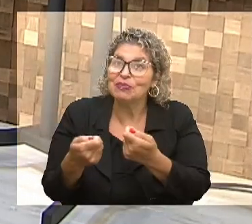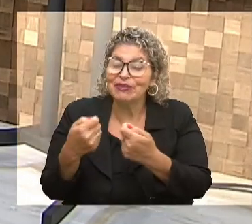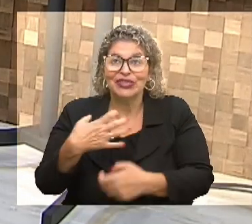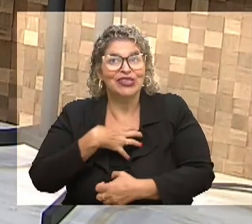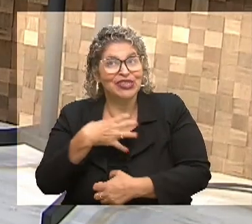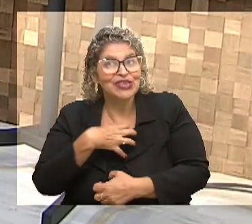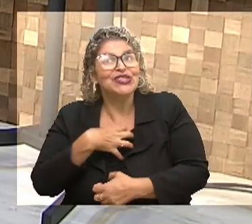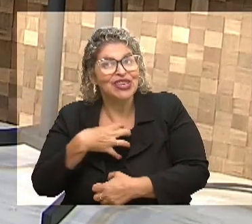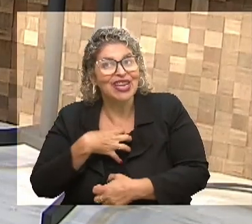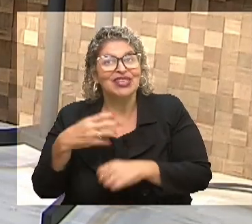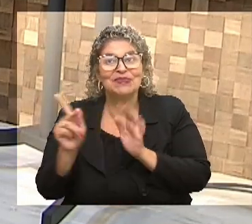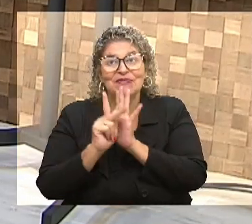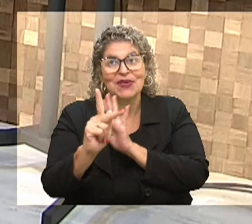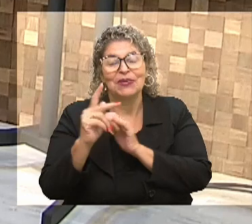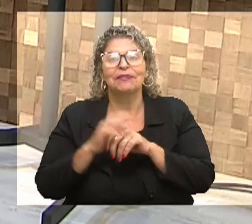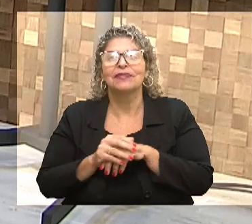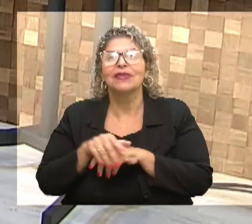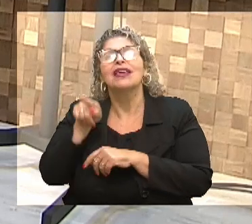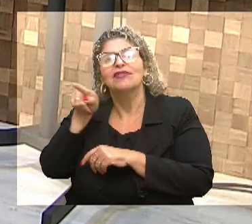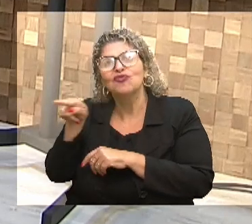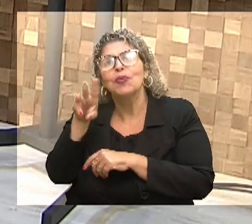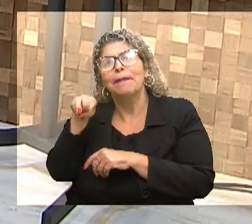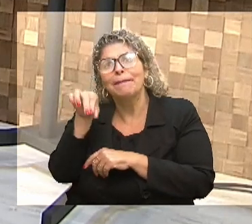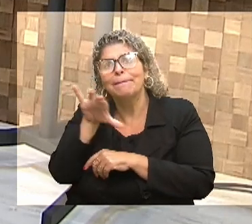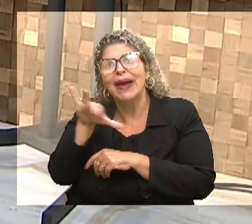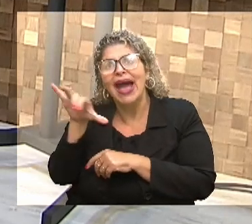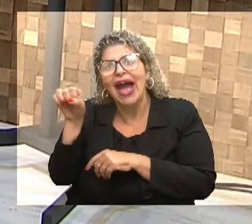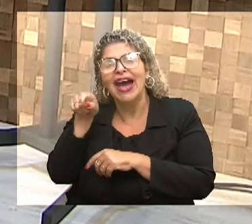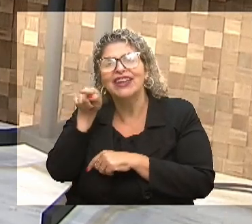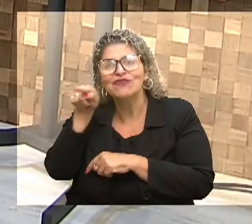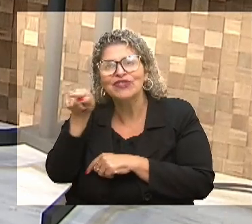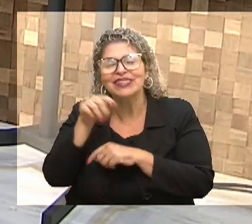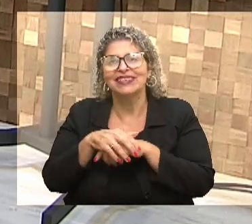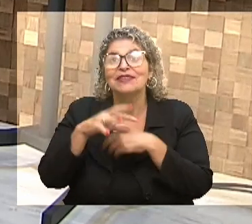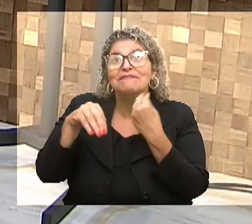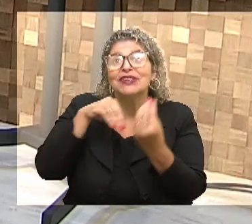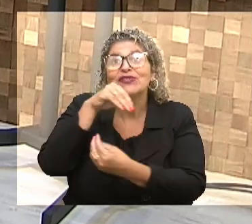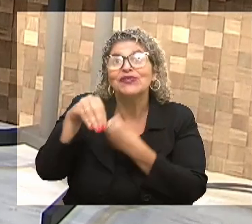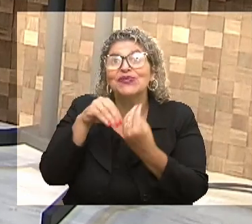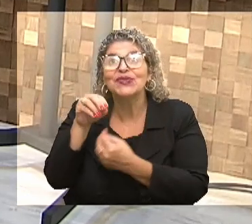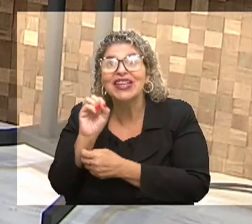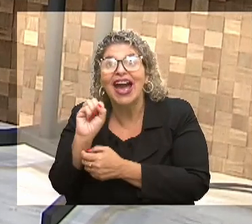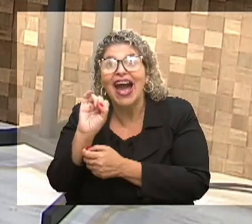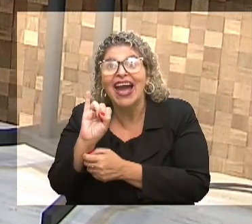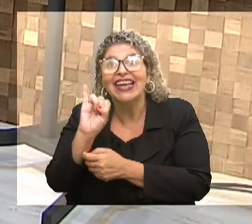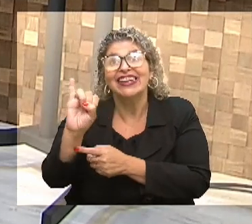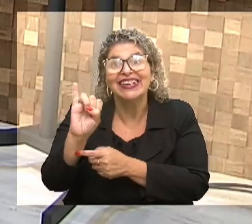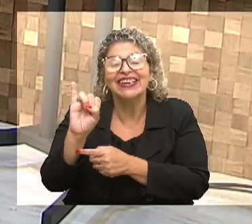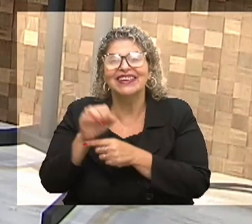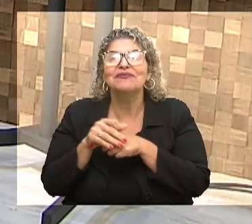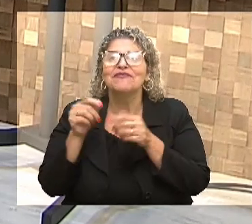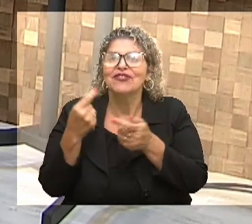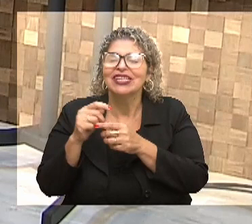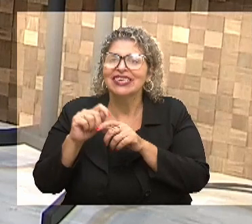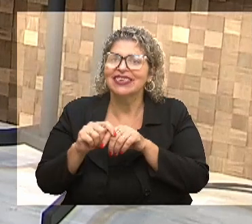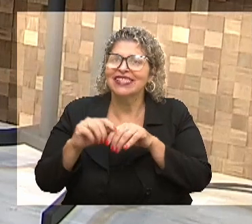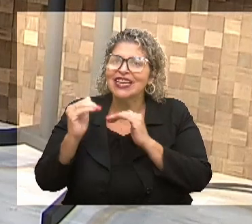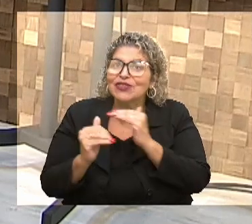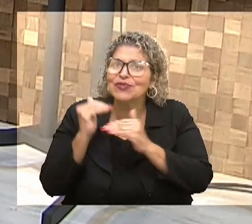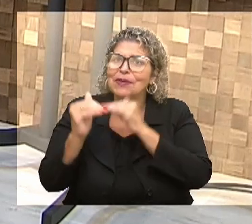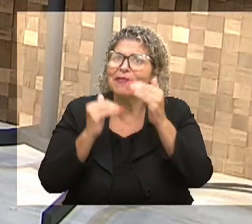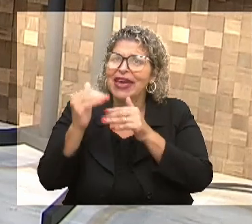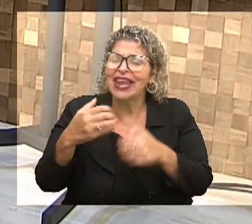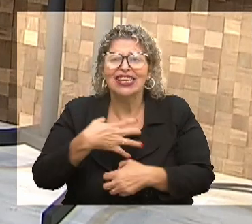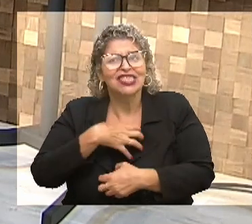outros projetos vocês têm aí na Misturaí para ajudar as pessoas a superar essa